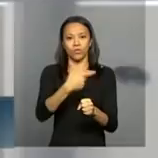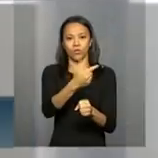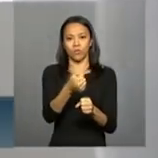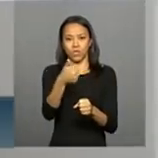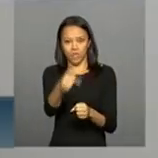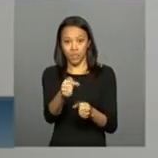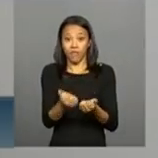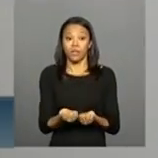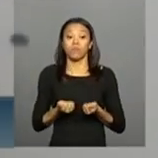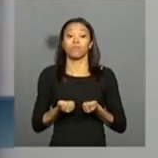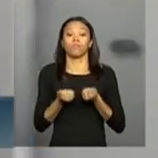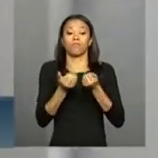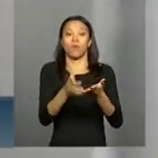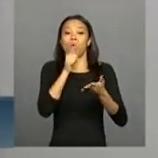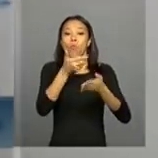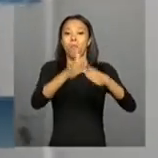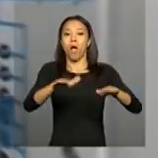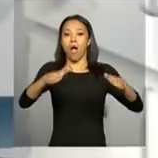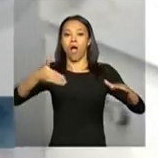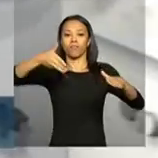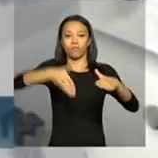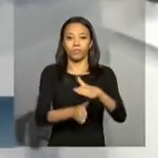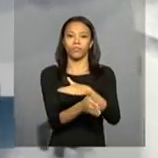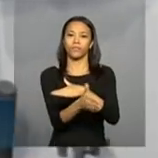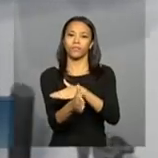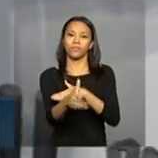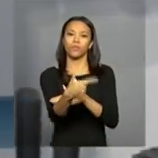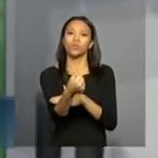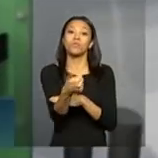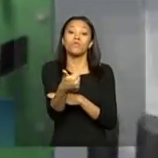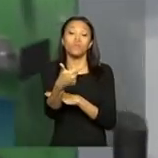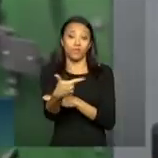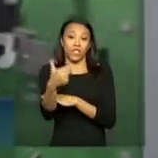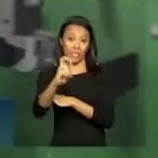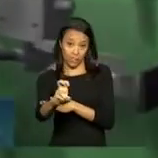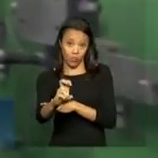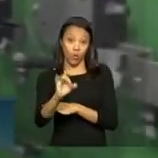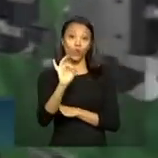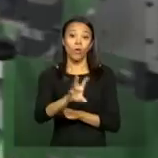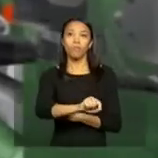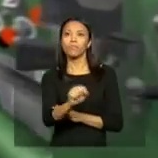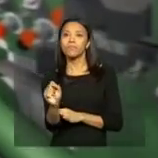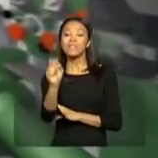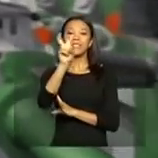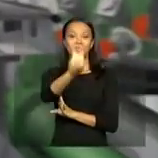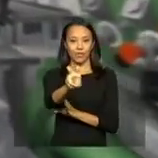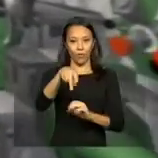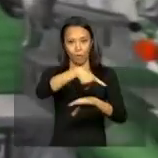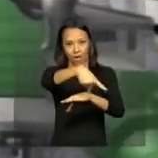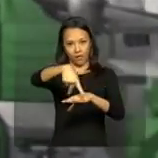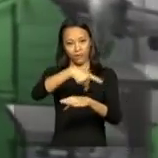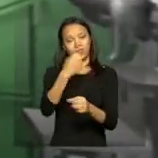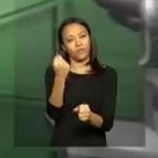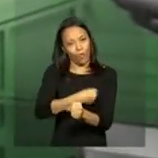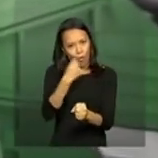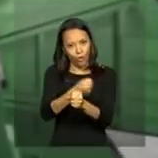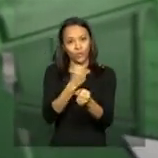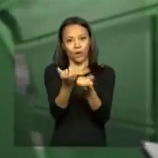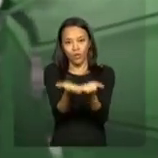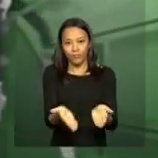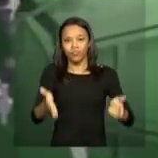será lançado em 2025. Atualmente, apenas cinco países projetam e constroem